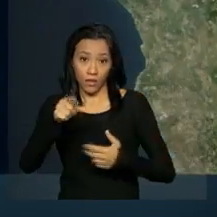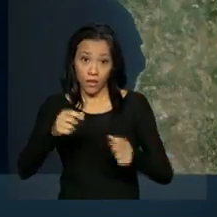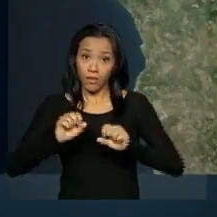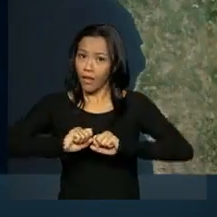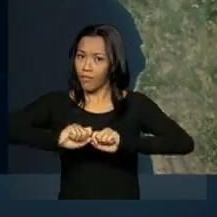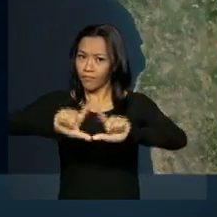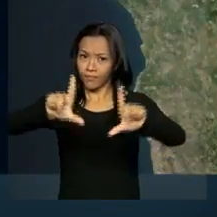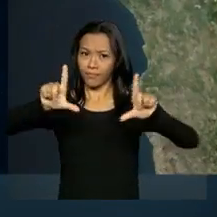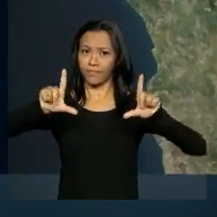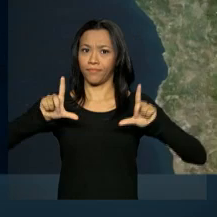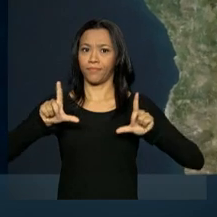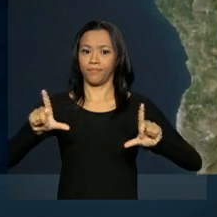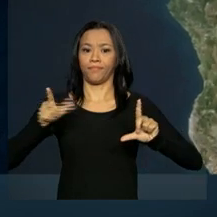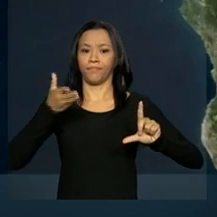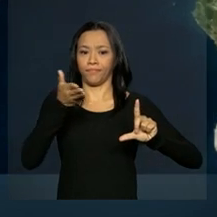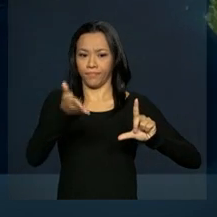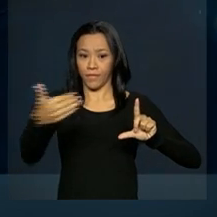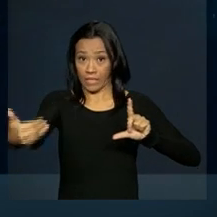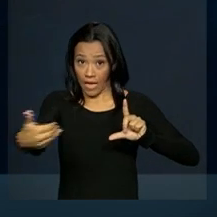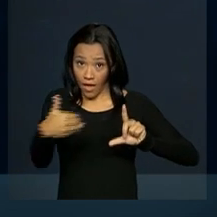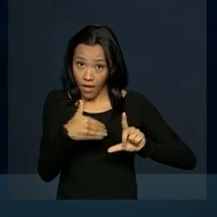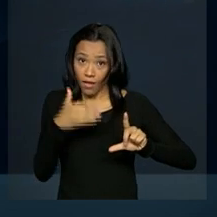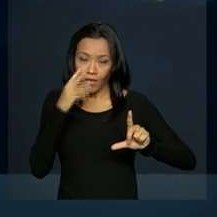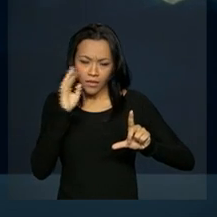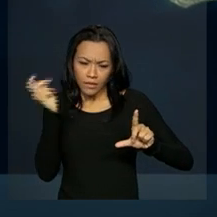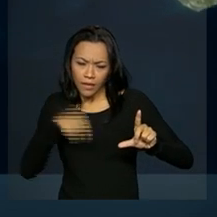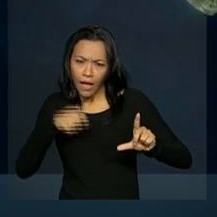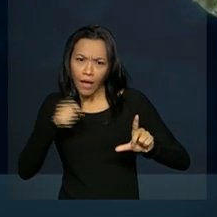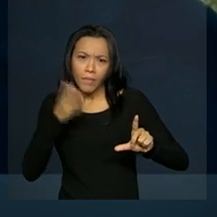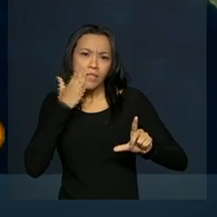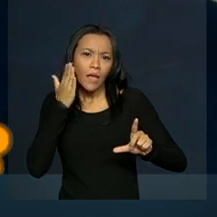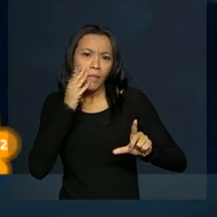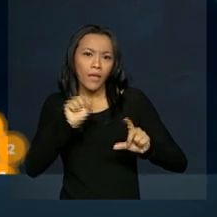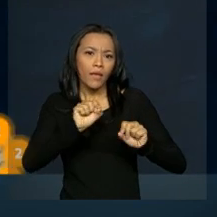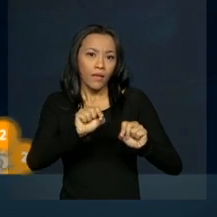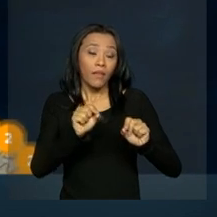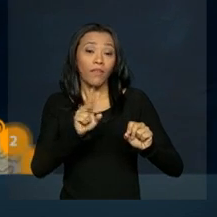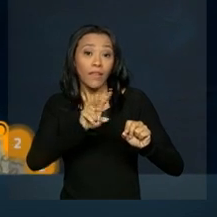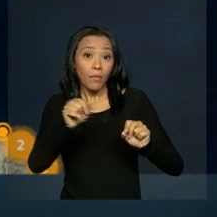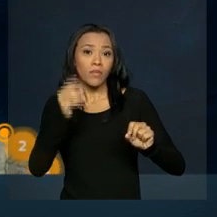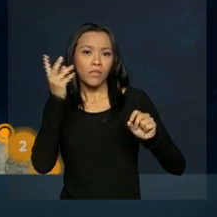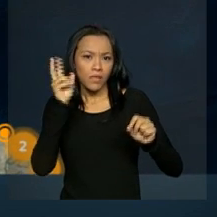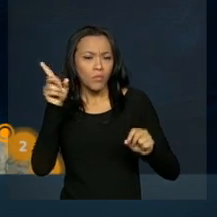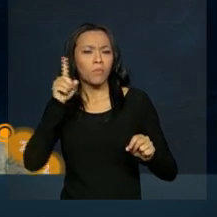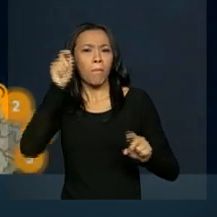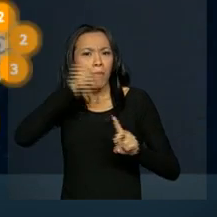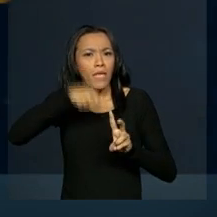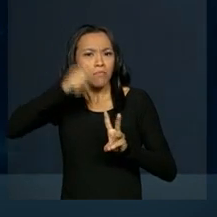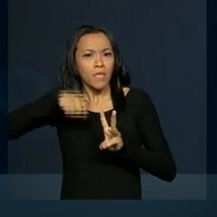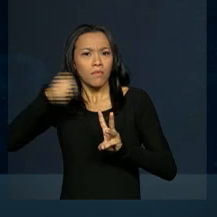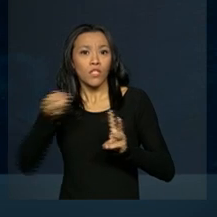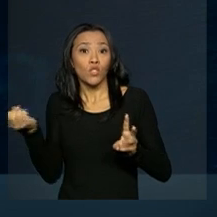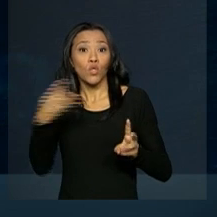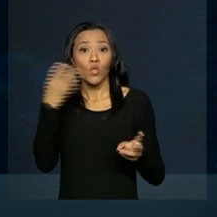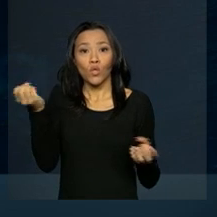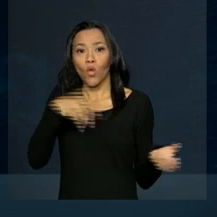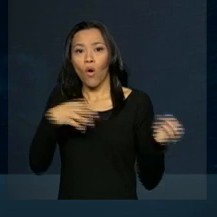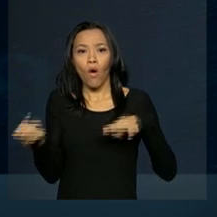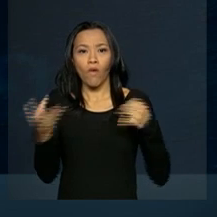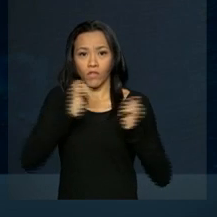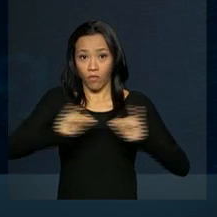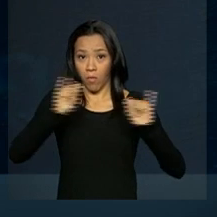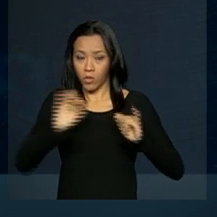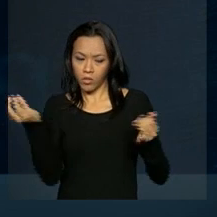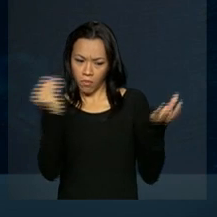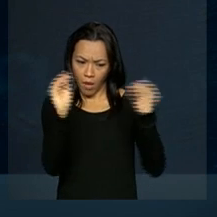aberta, o WebPortos. É possível consultar pela ferramenta, que vai ser atualizada mensalmente, dados nacionais